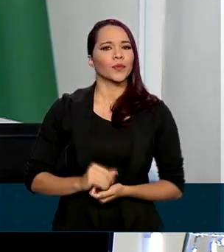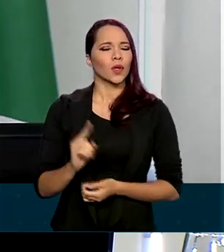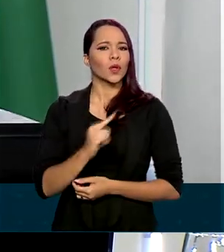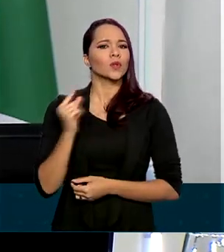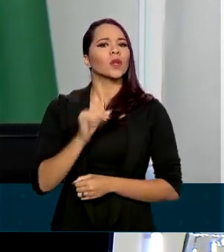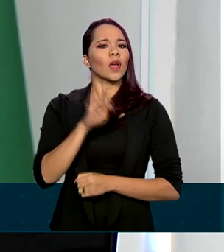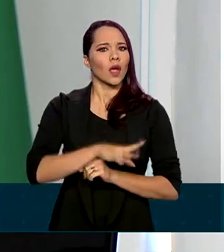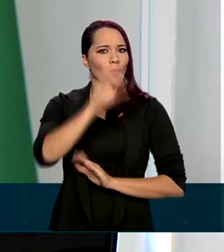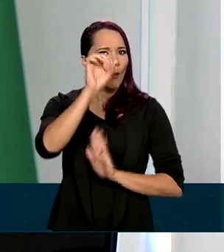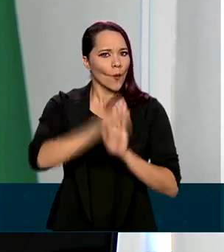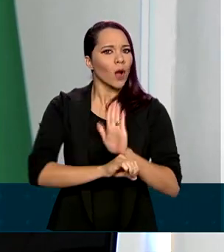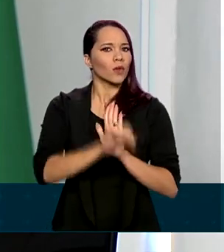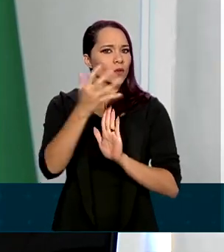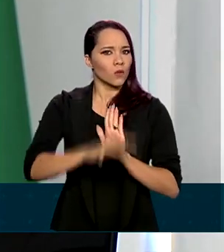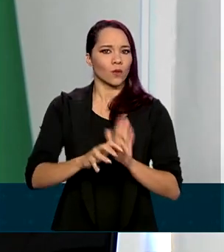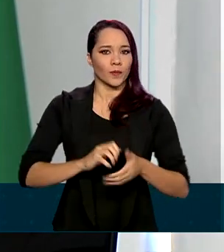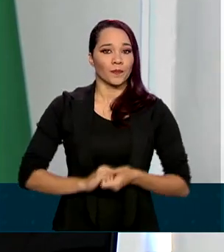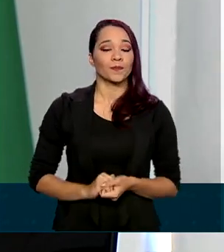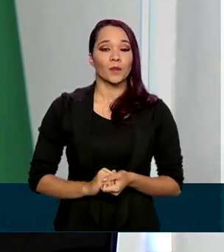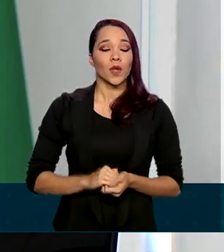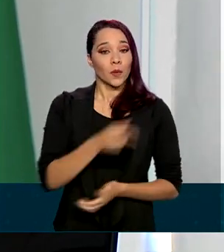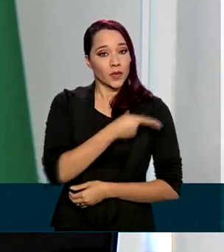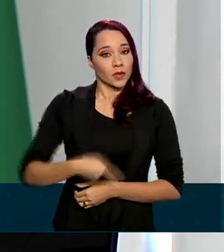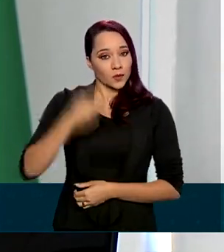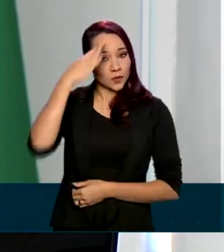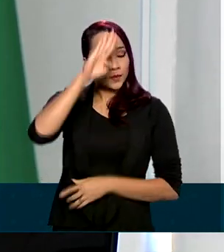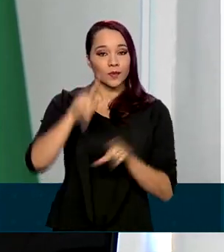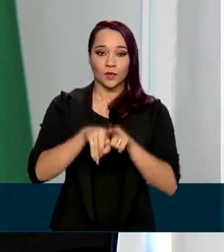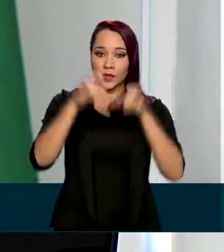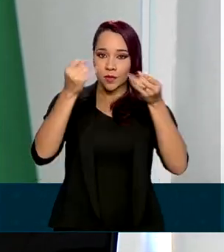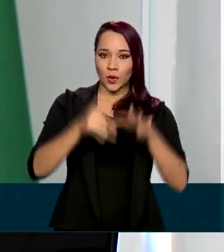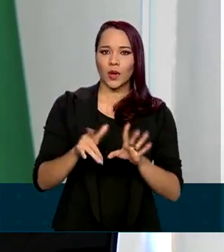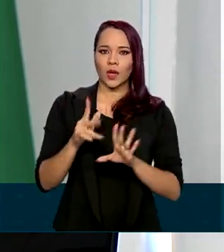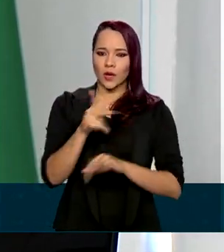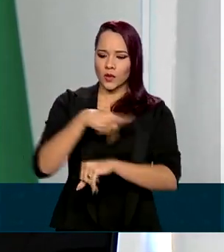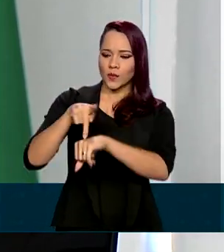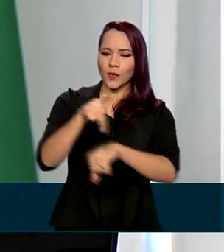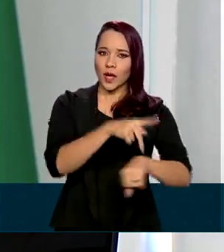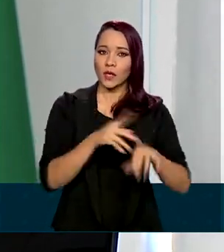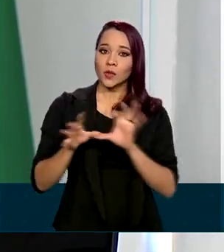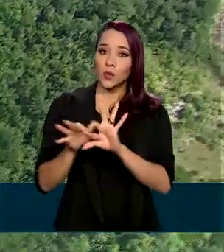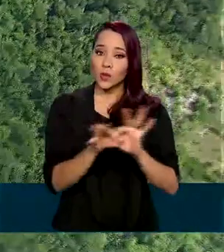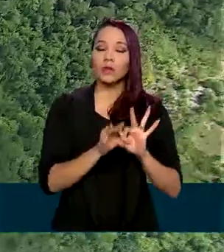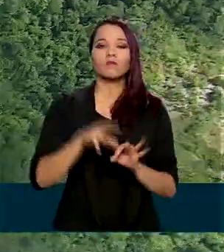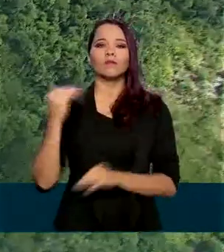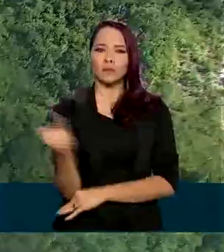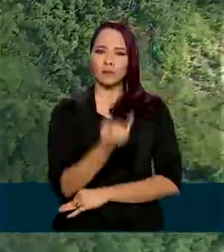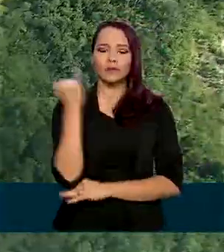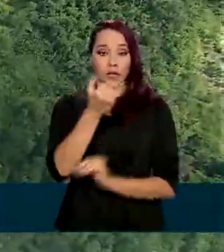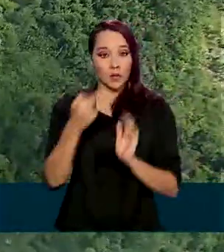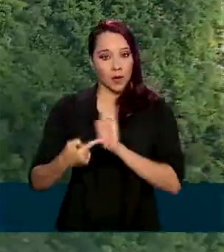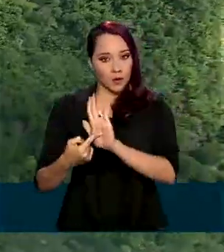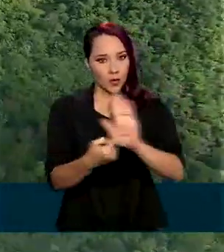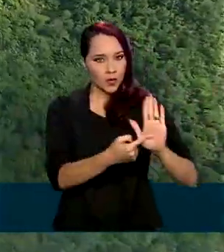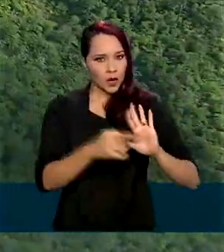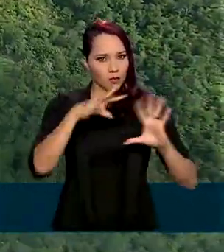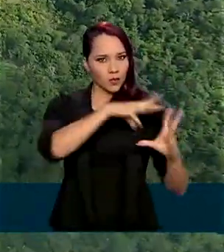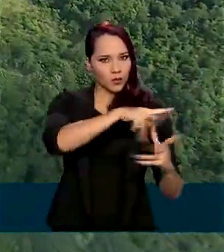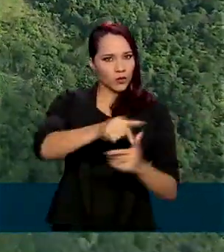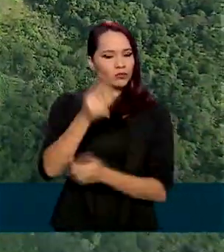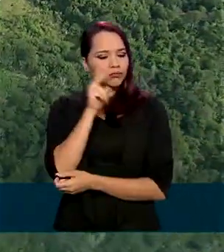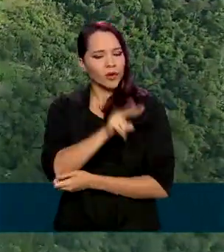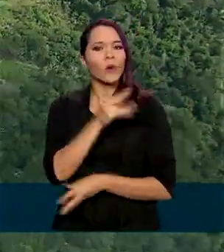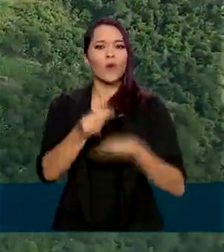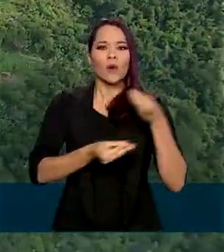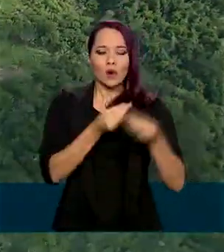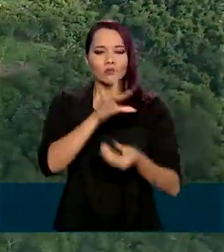de tolerância zero. Jair Bolsonaro também destacou que a união entre os países é fundamental para mostrar ao mundo a realidade